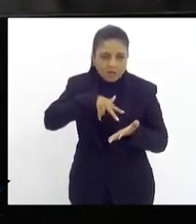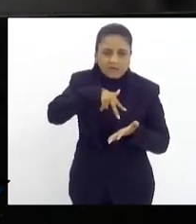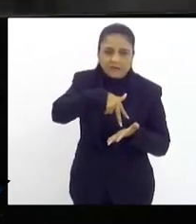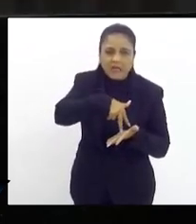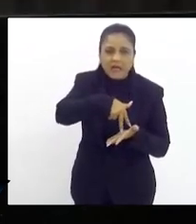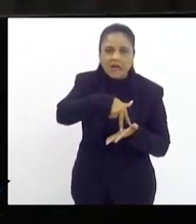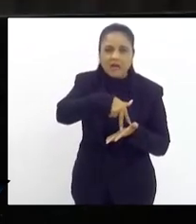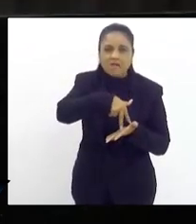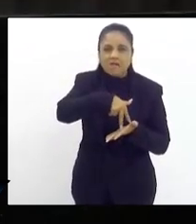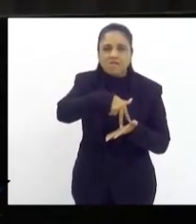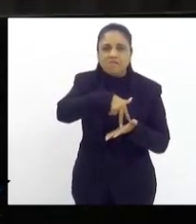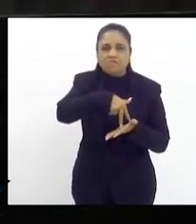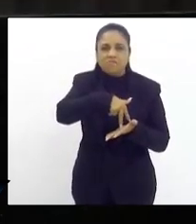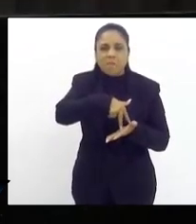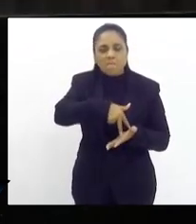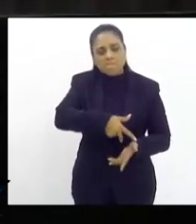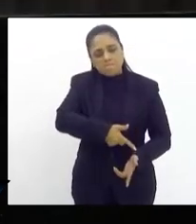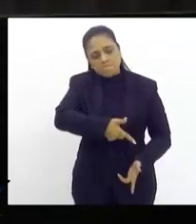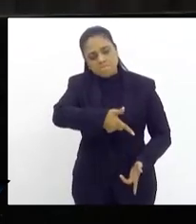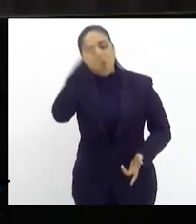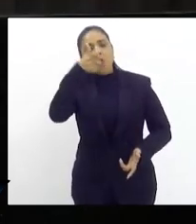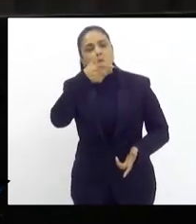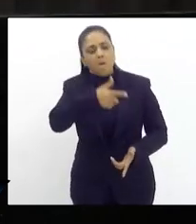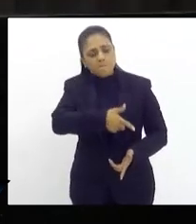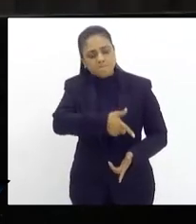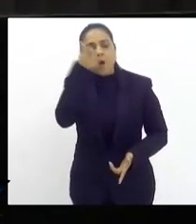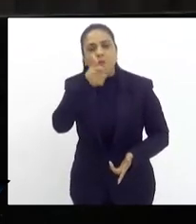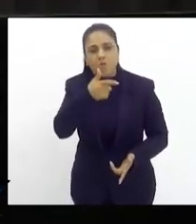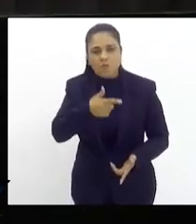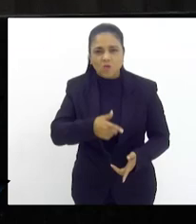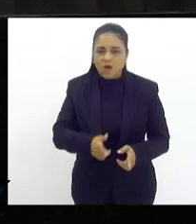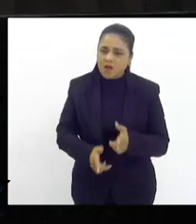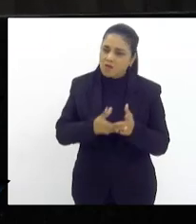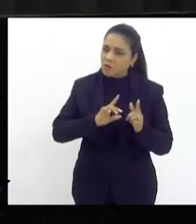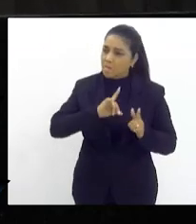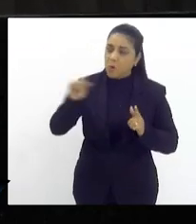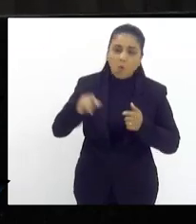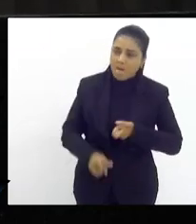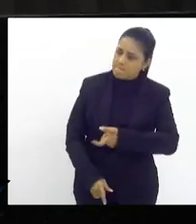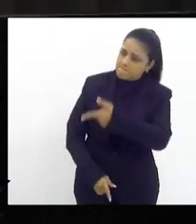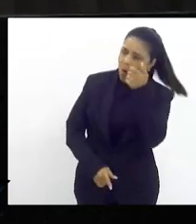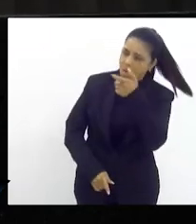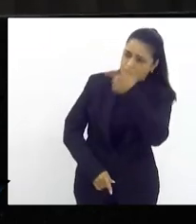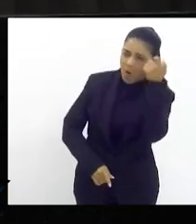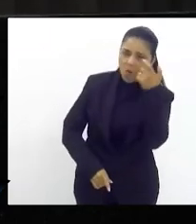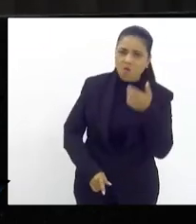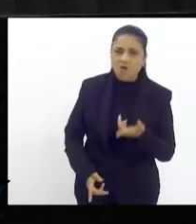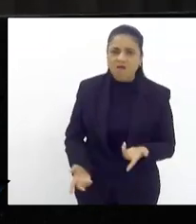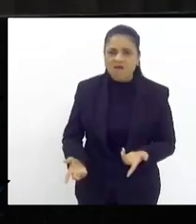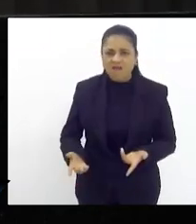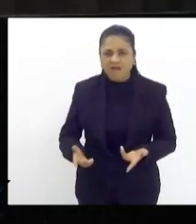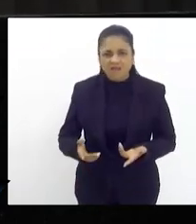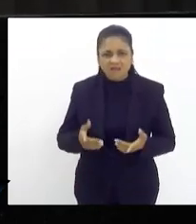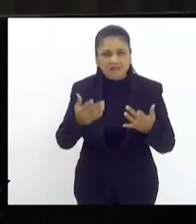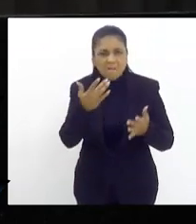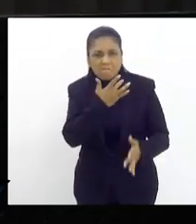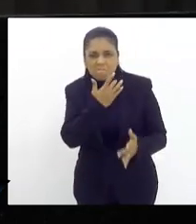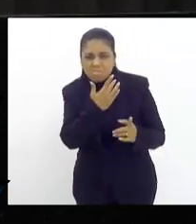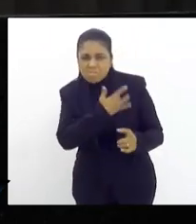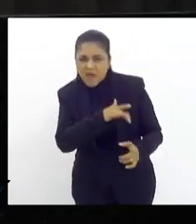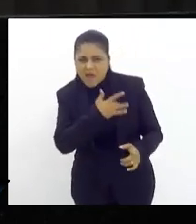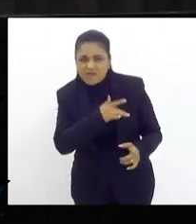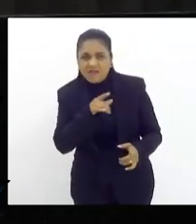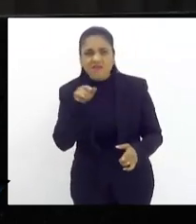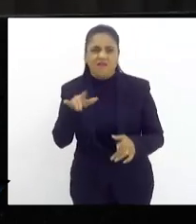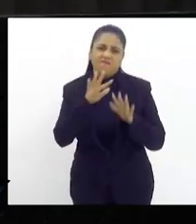silhueta tomou um tiro e depois dois então pena nós temos que ter são dos policiais e seus familiares a esses